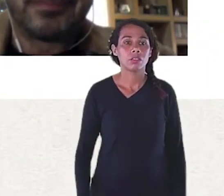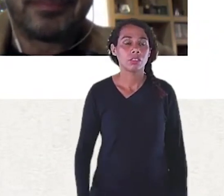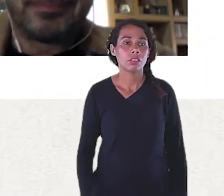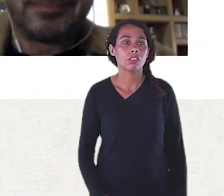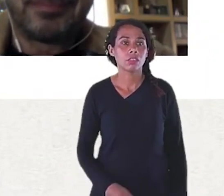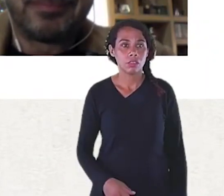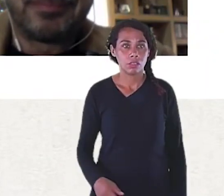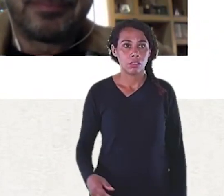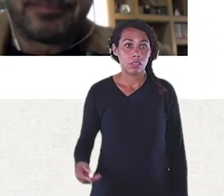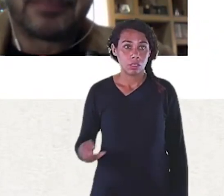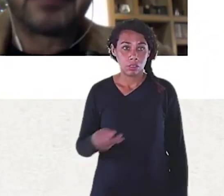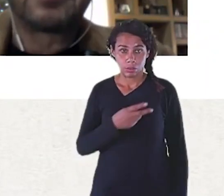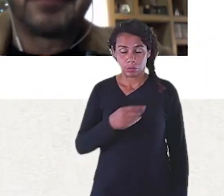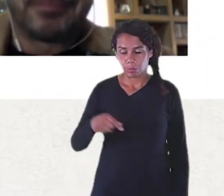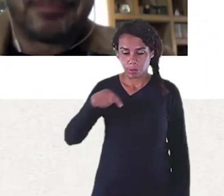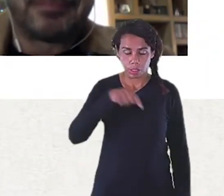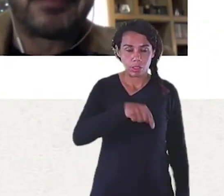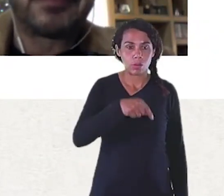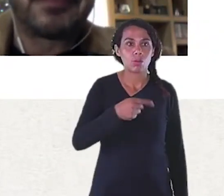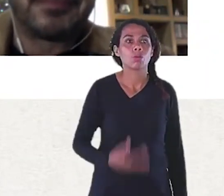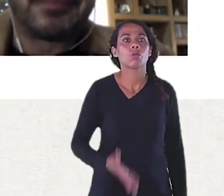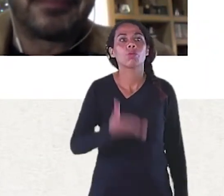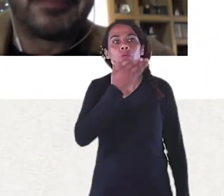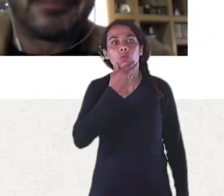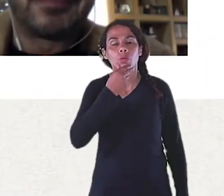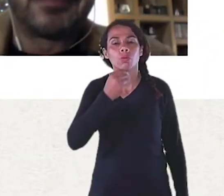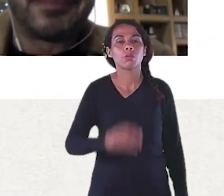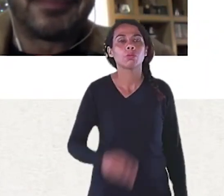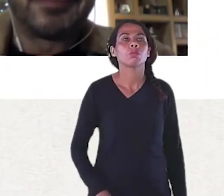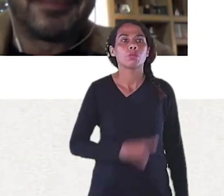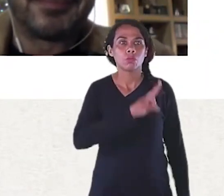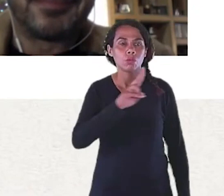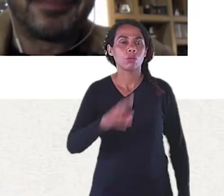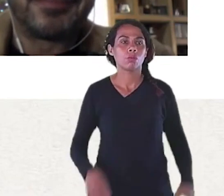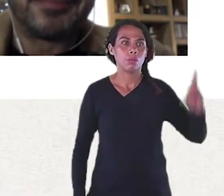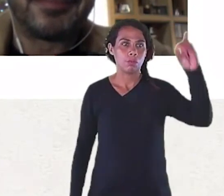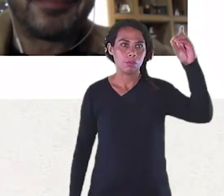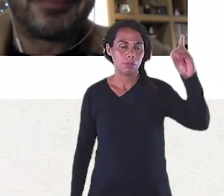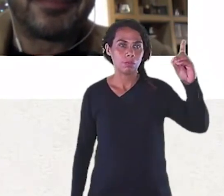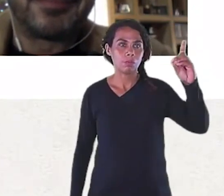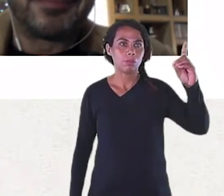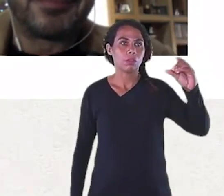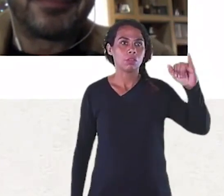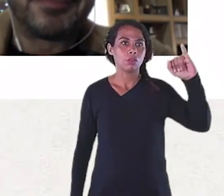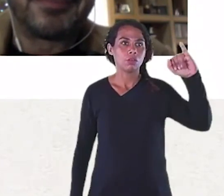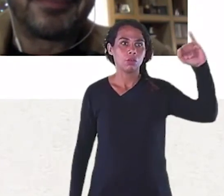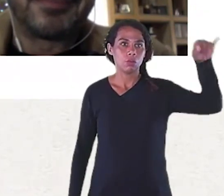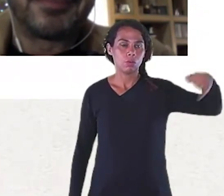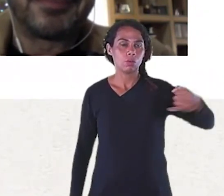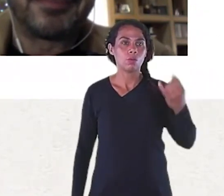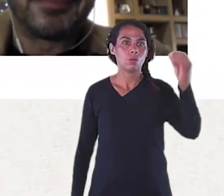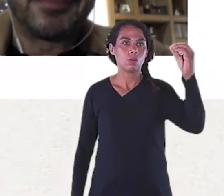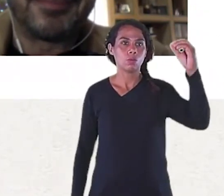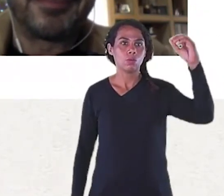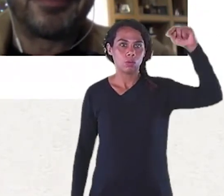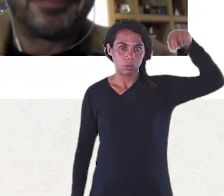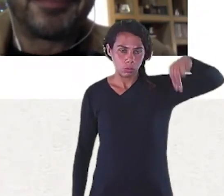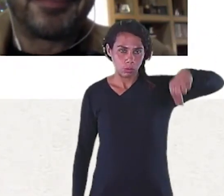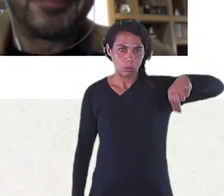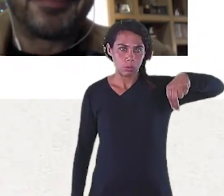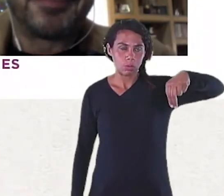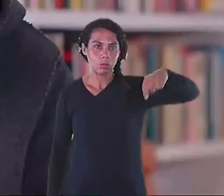são fundamentais, símbolos com os quais o nosso Dijon de Moraes é especialista, óbvio, né?